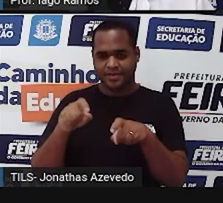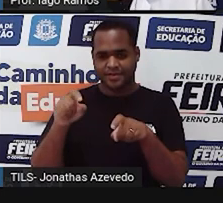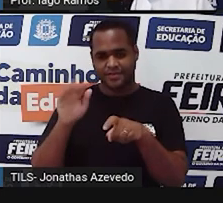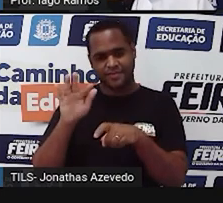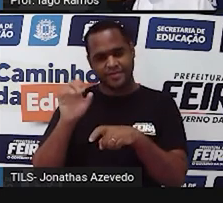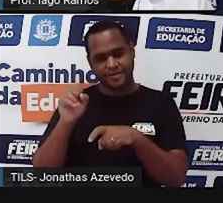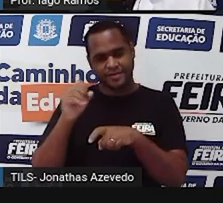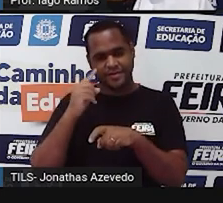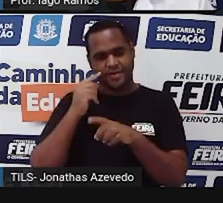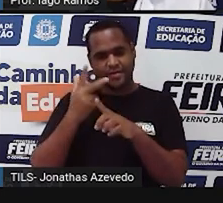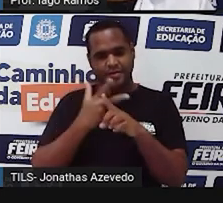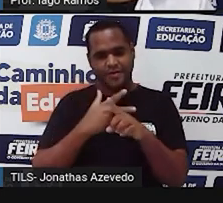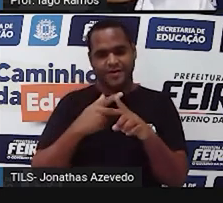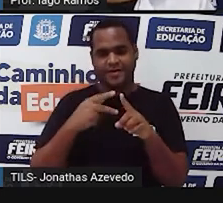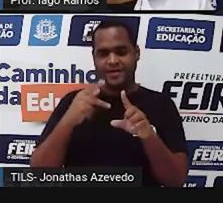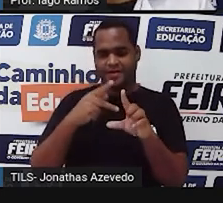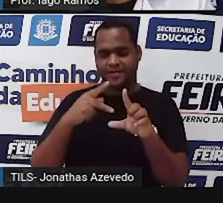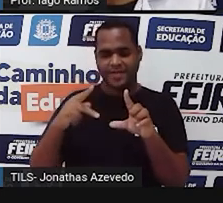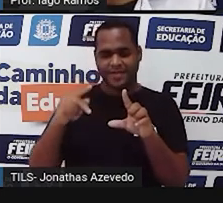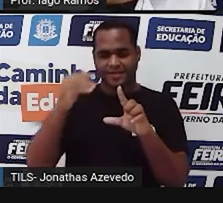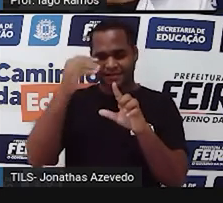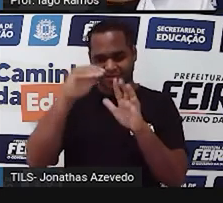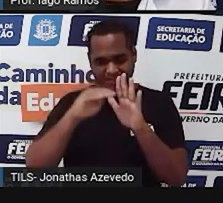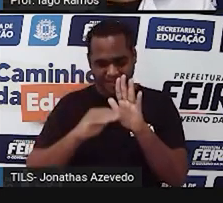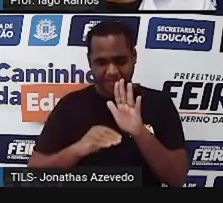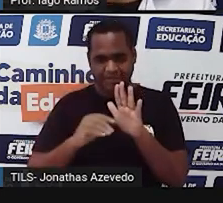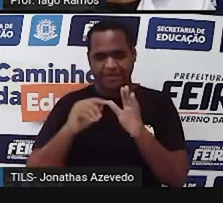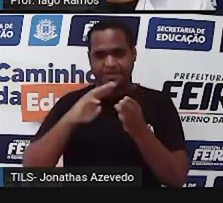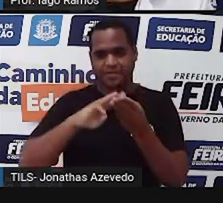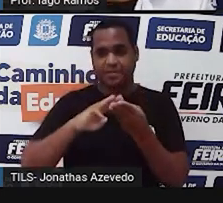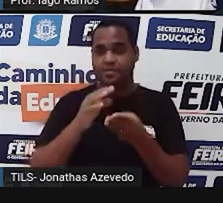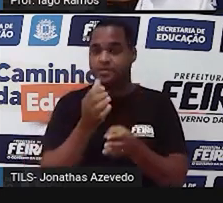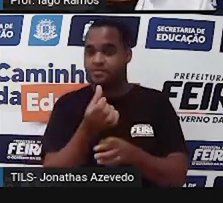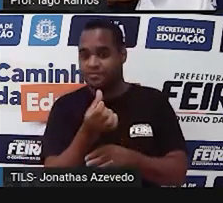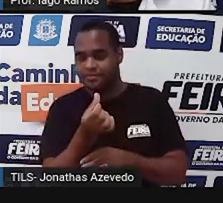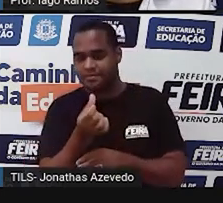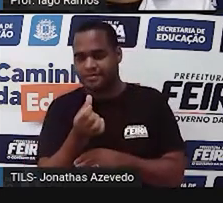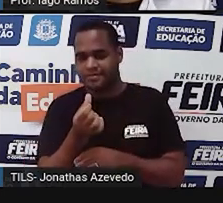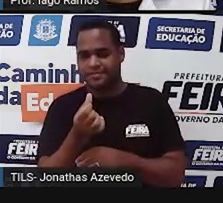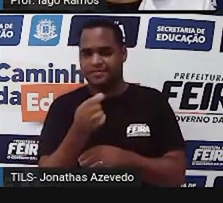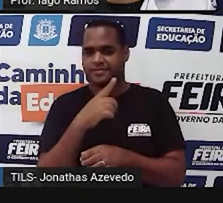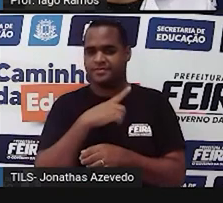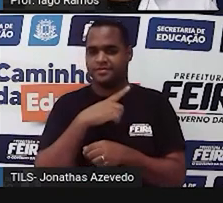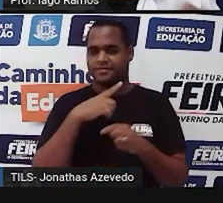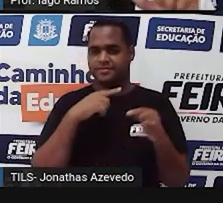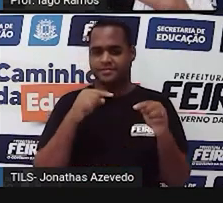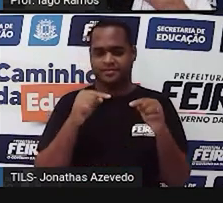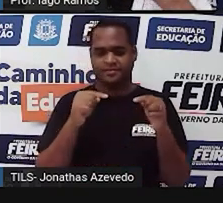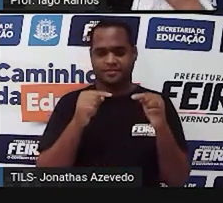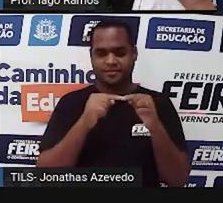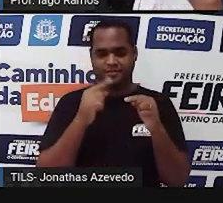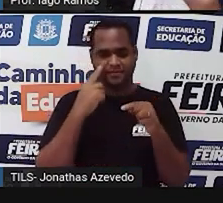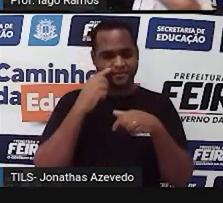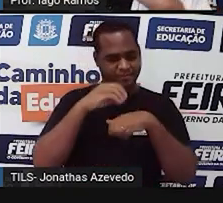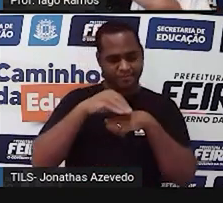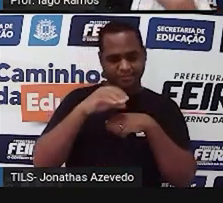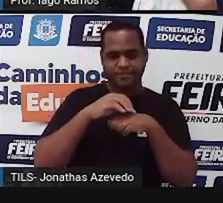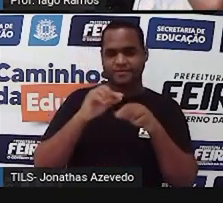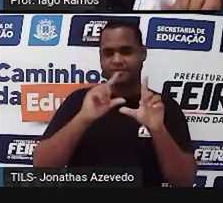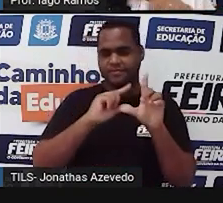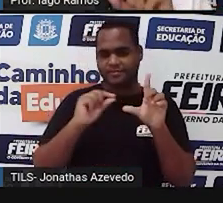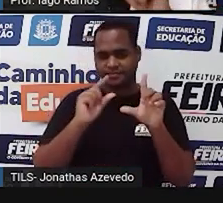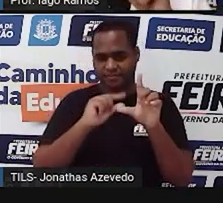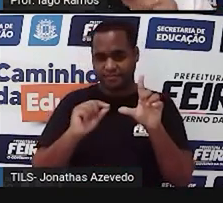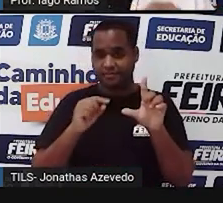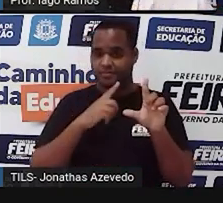procura a playlist de matemática do sexto ano, pega essa aula e na descrição da aula